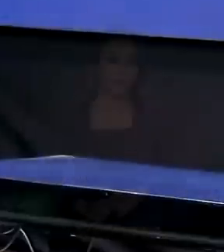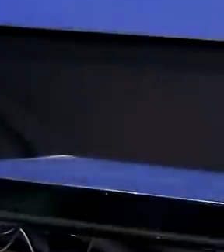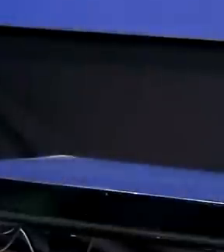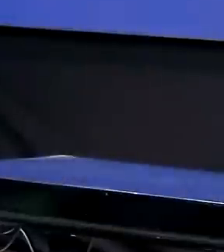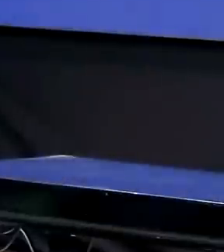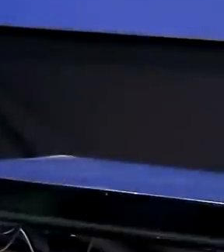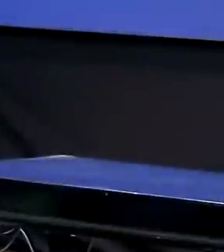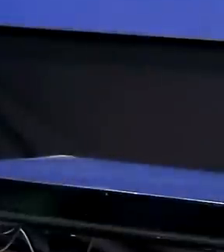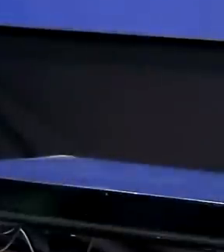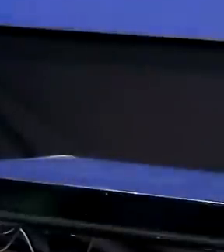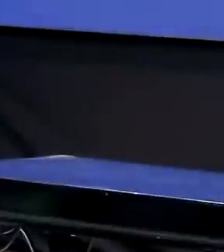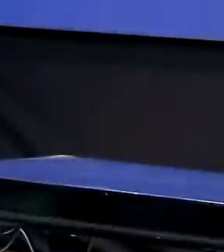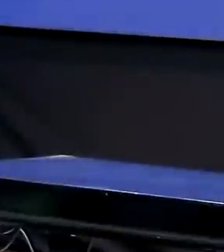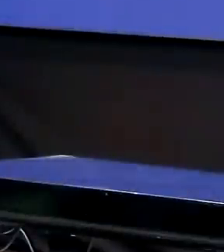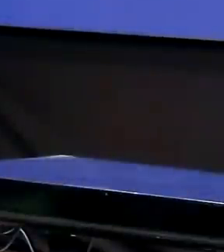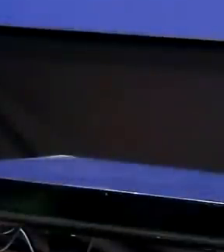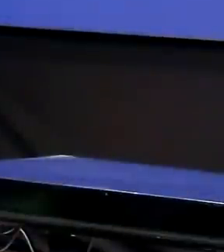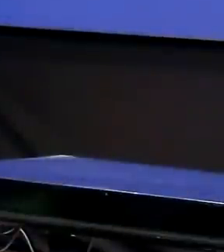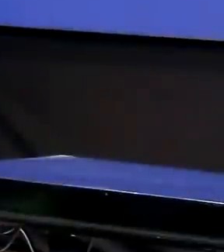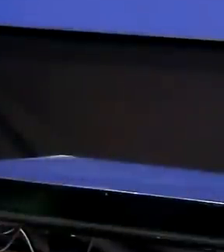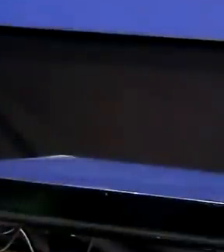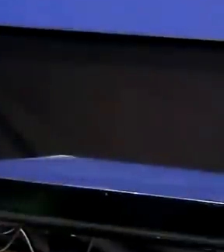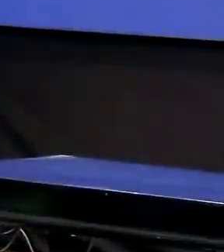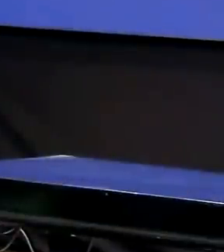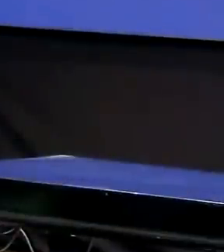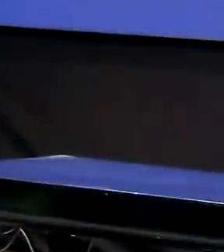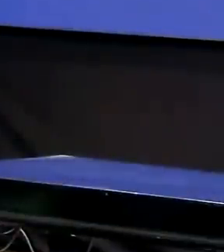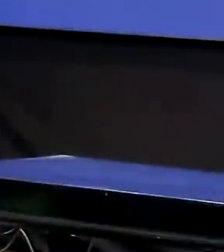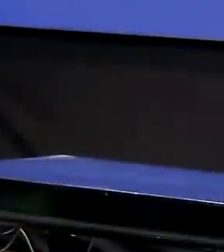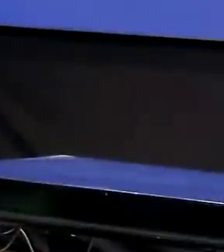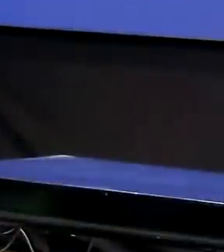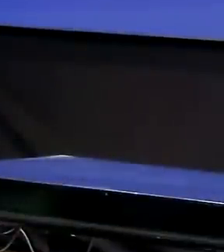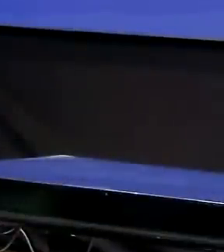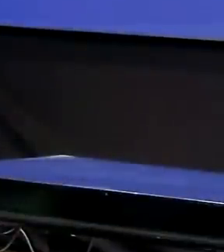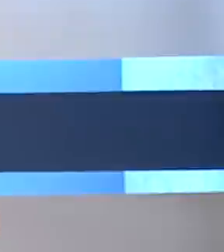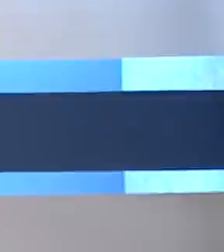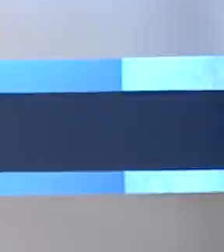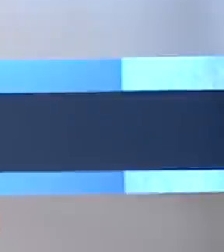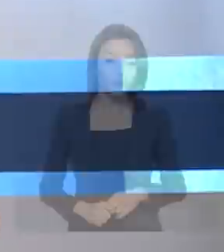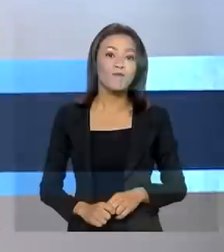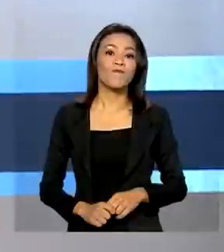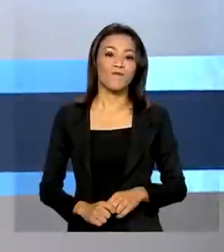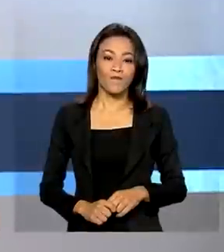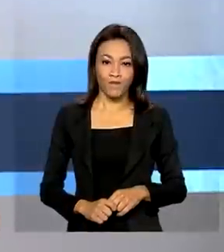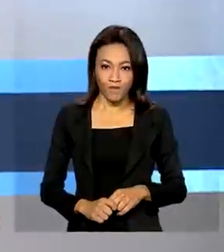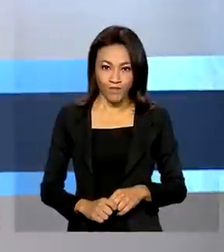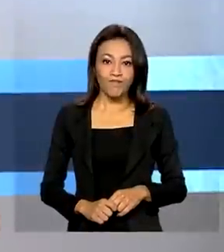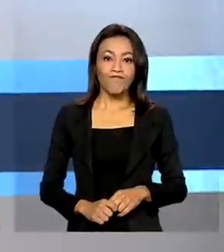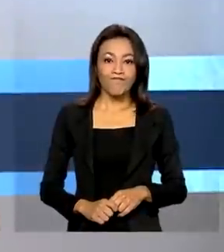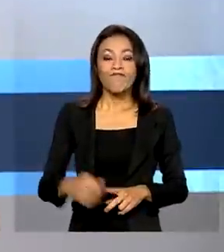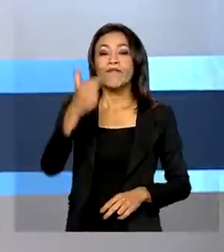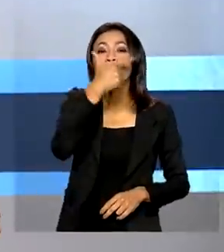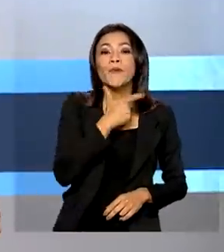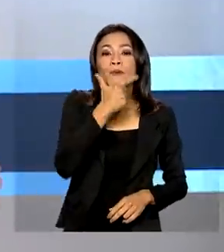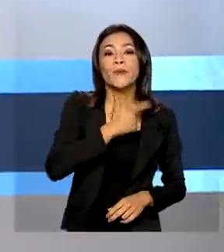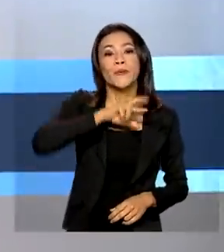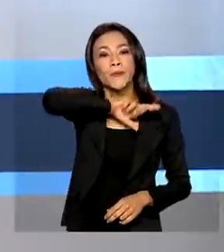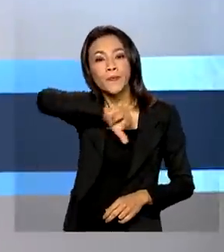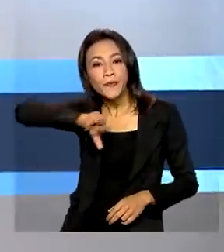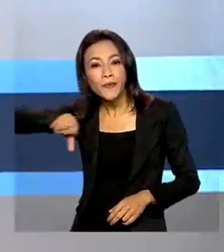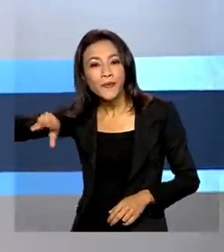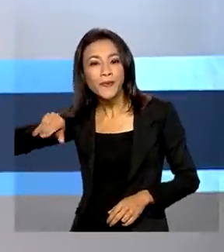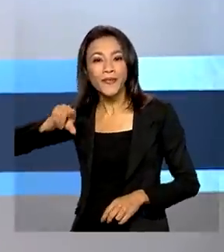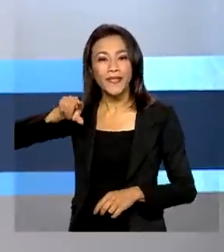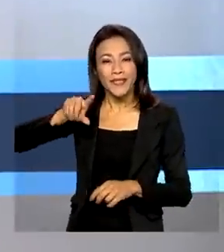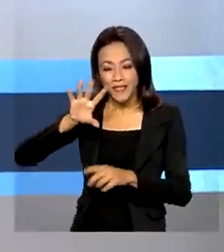vida das pessoas, para a economia, mas, acima de tudo, para a vida das pessoas. Os queijos produzidos de forma